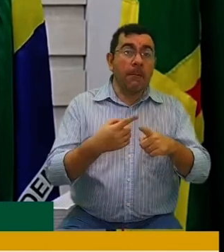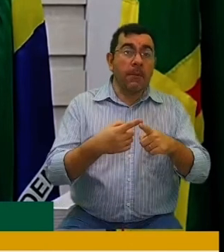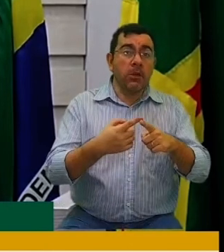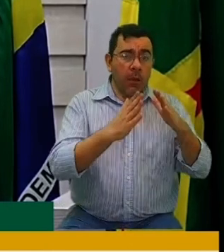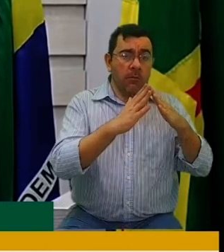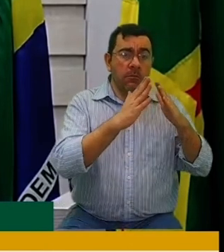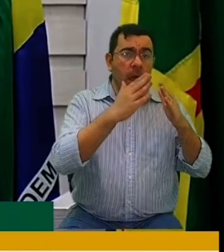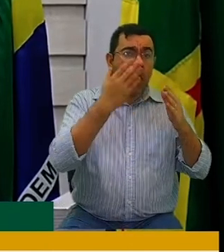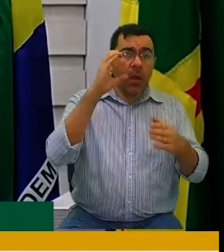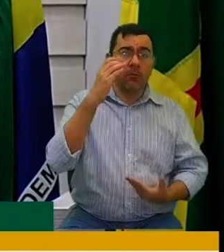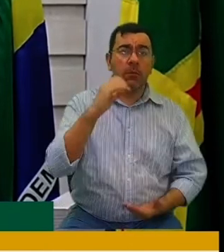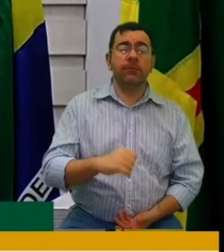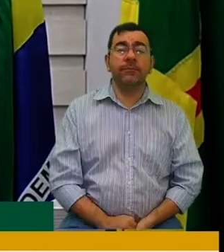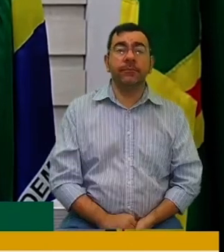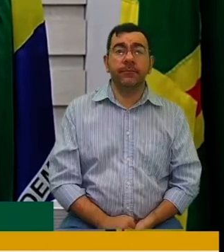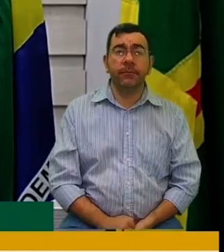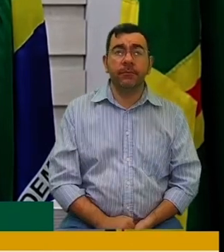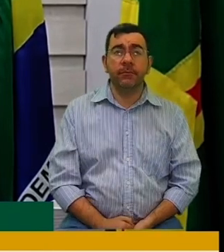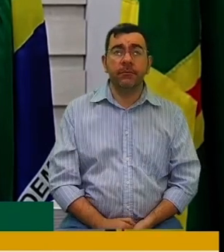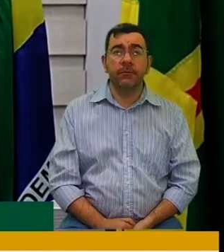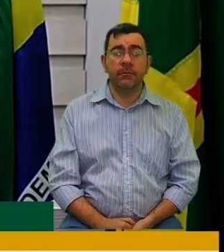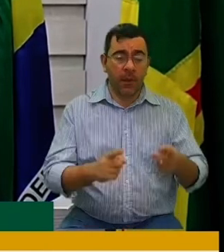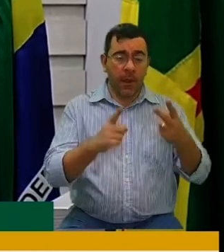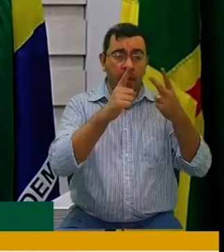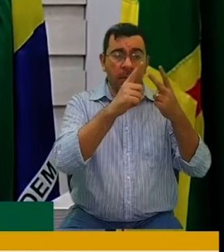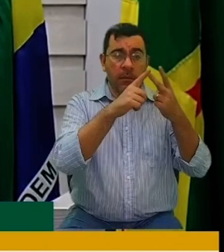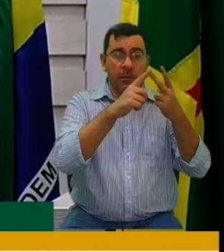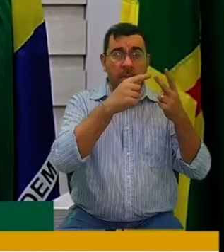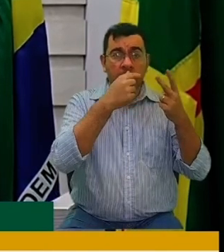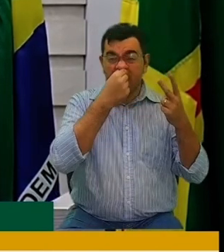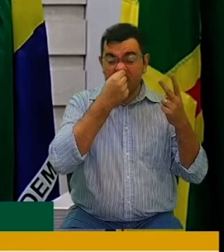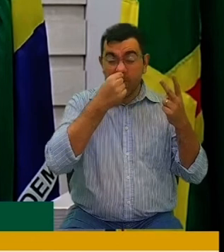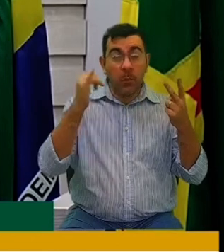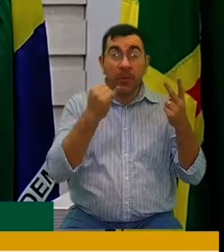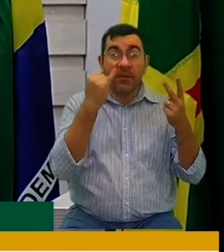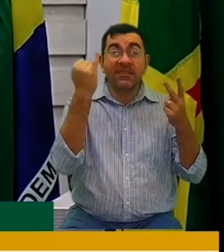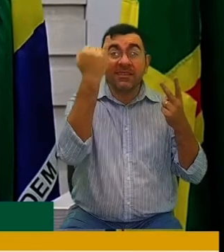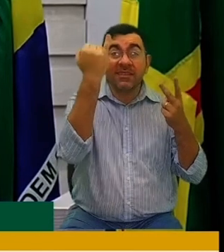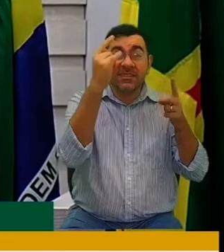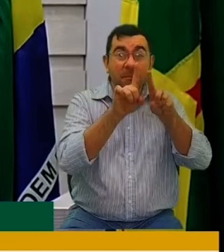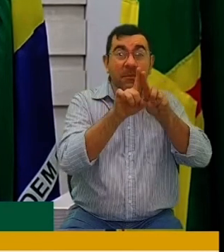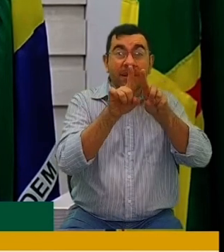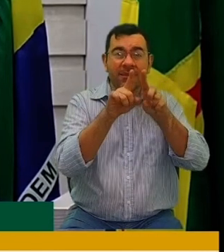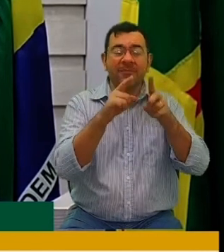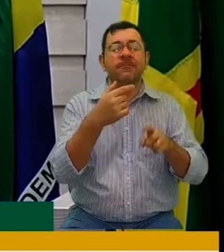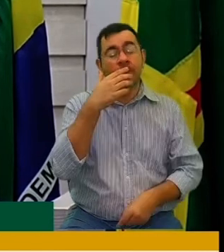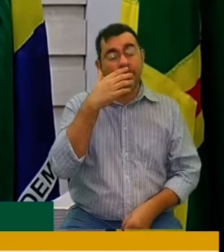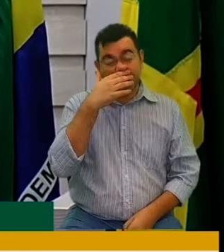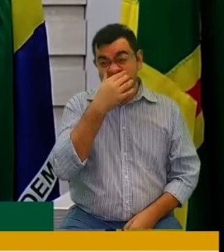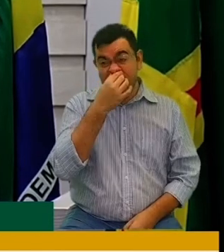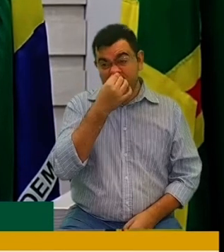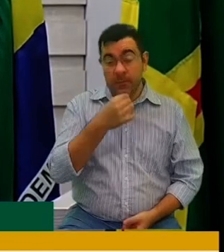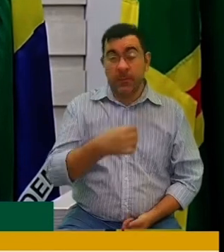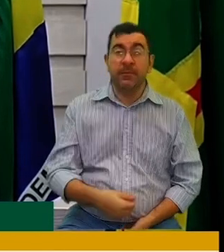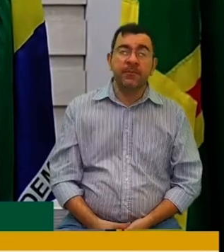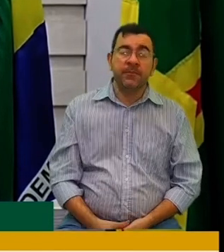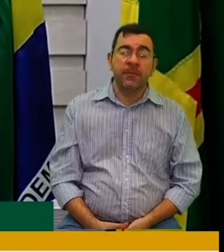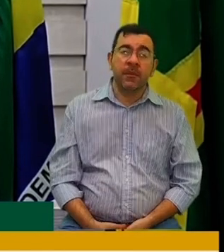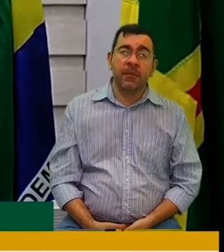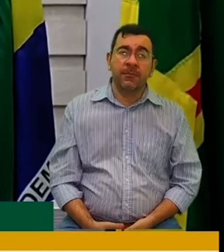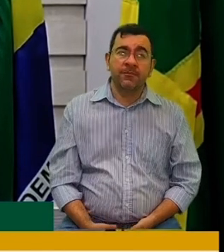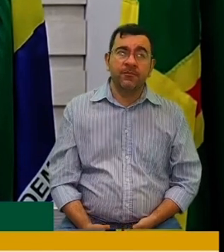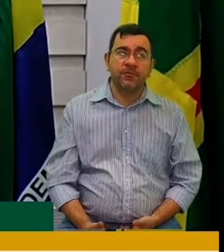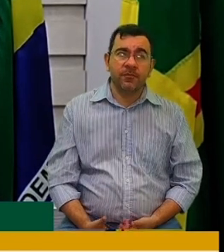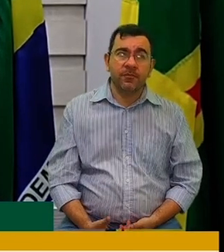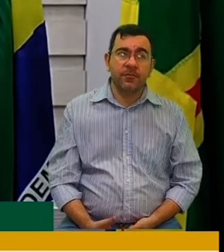Outra indicação de muita relevância também para a motivação da nossa tropa da Guarda Civil